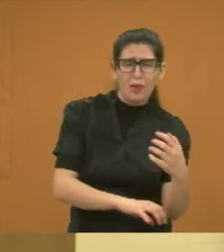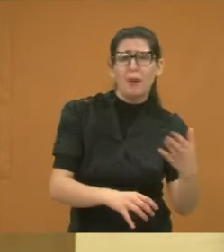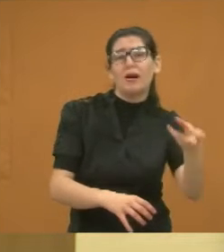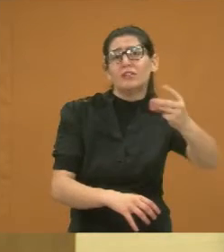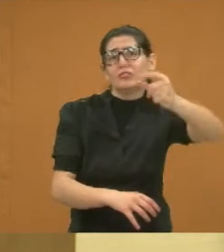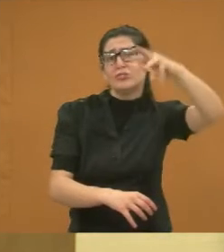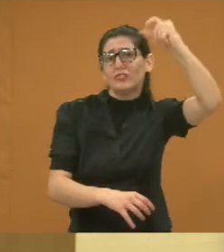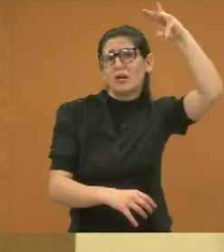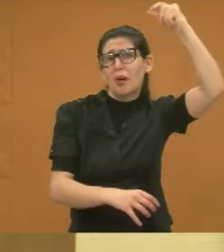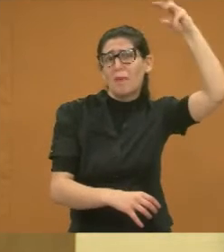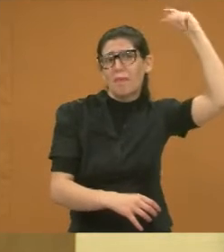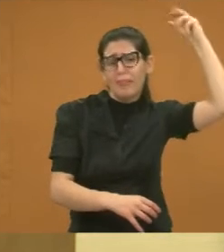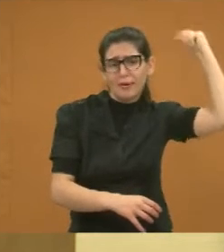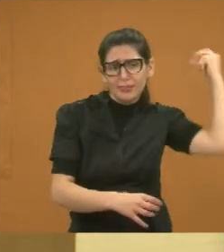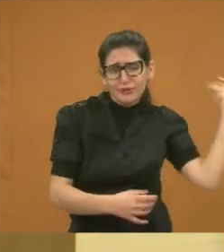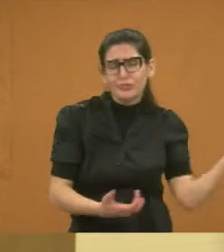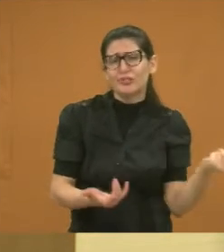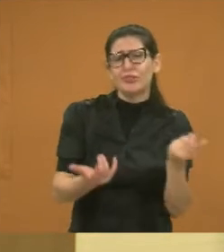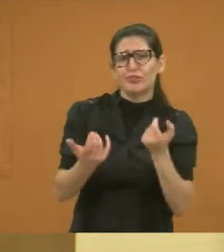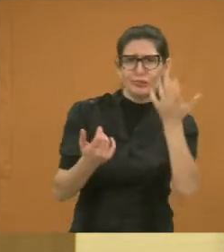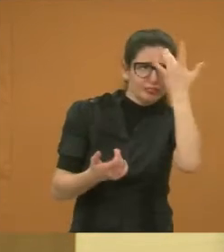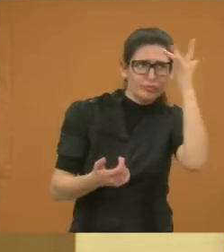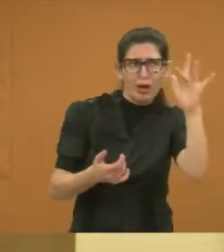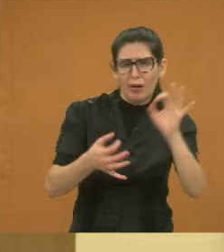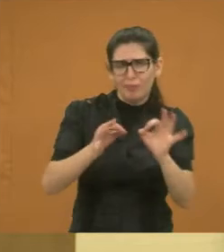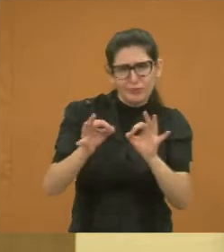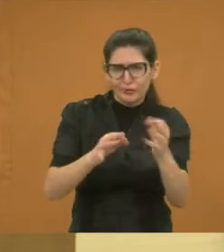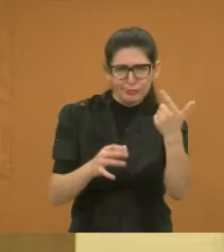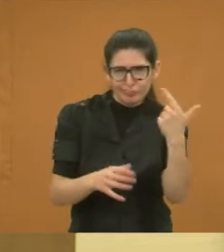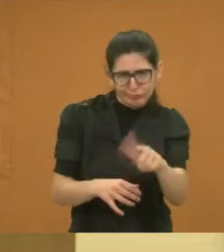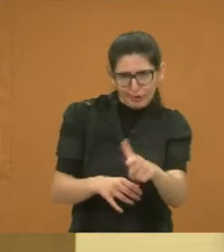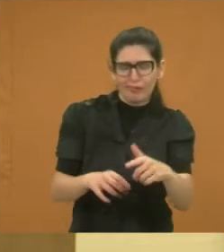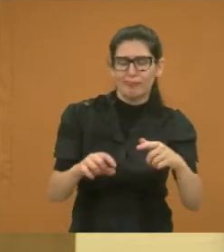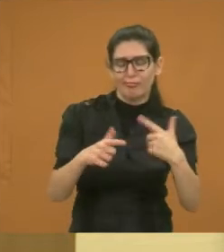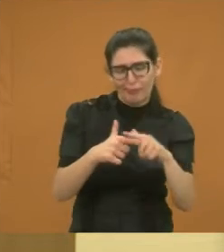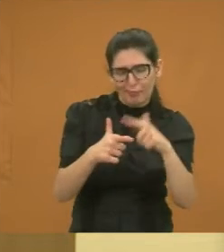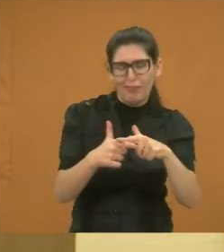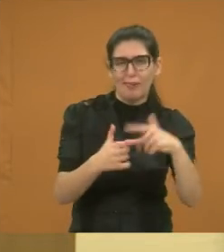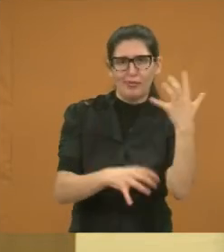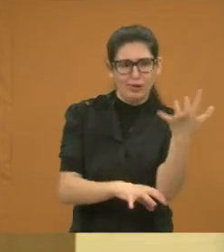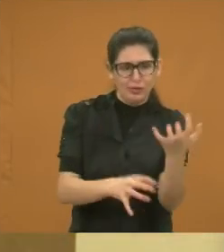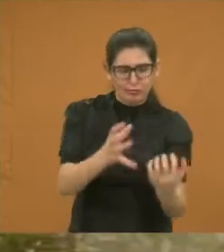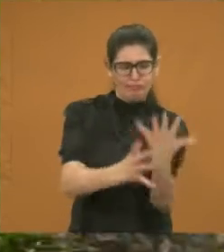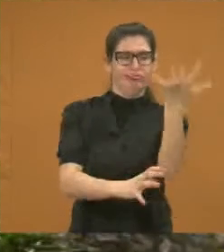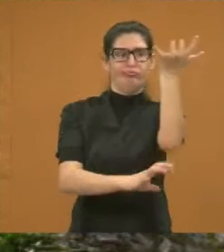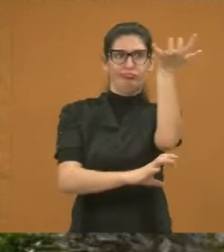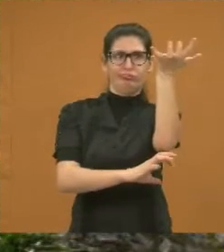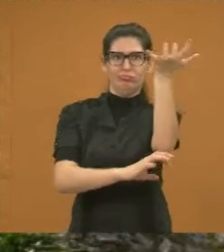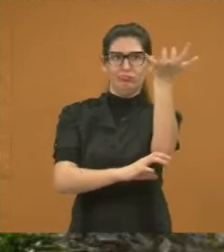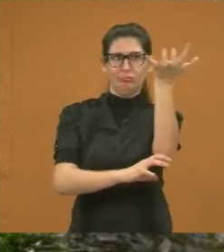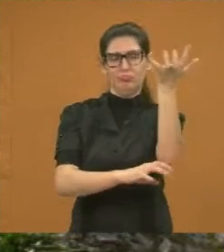naquela época, nós não tínhamos esse planejamento, deu esse problema. A foto 2, por favor.